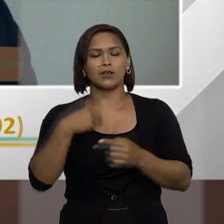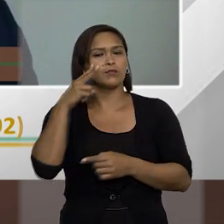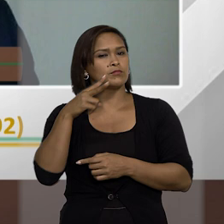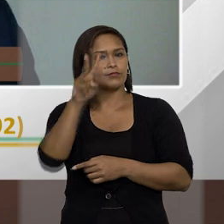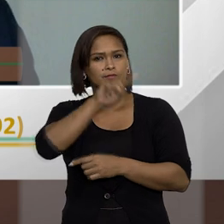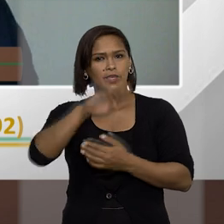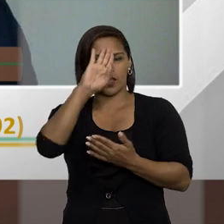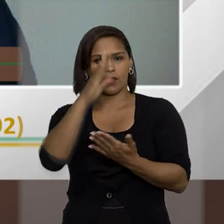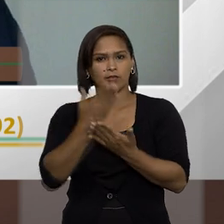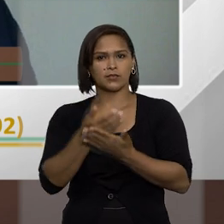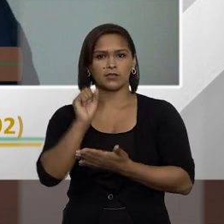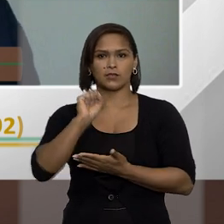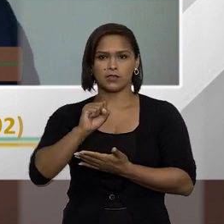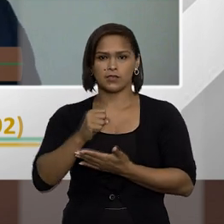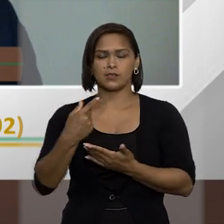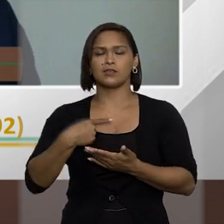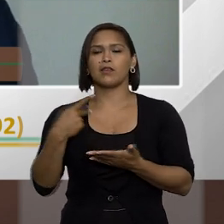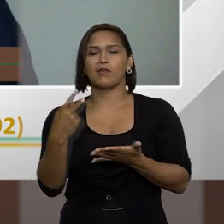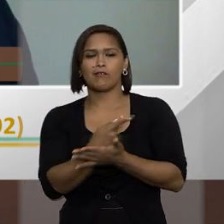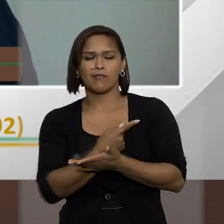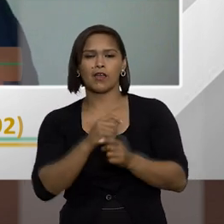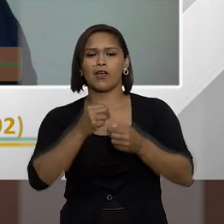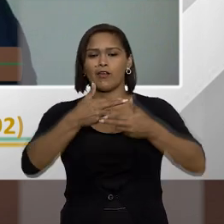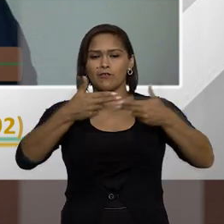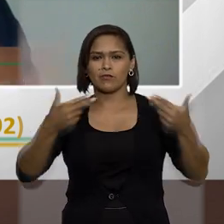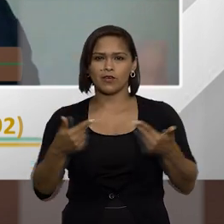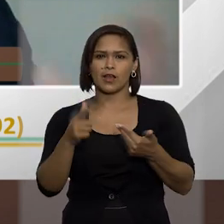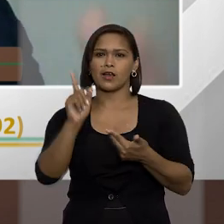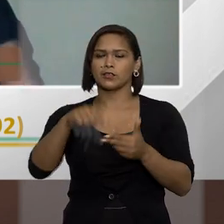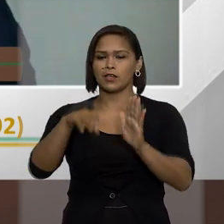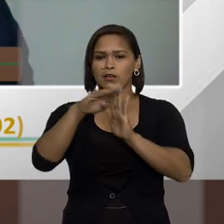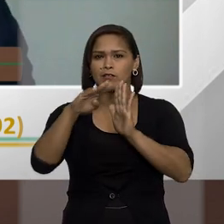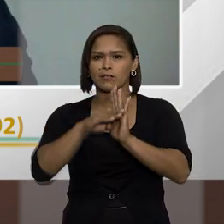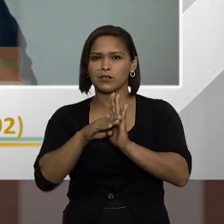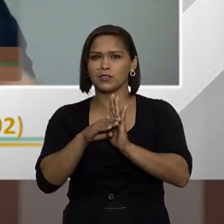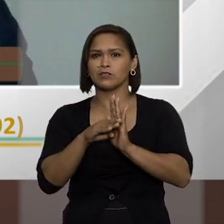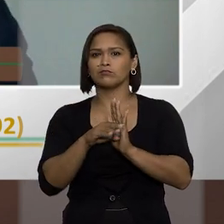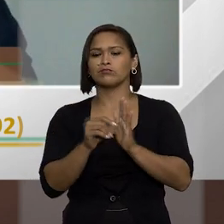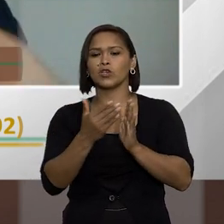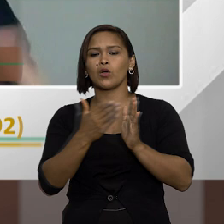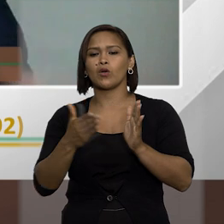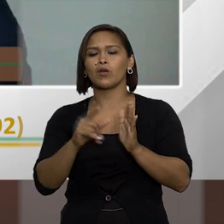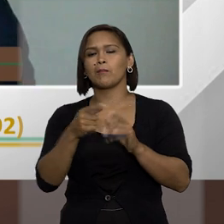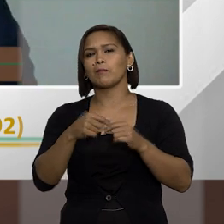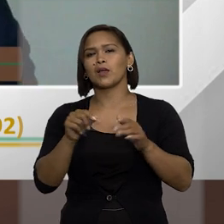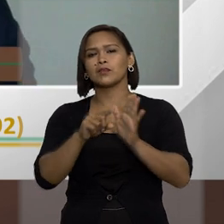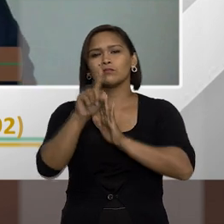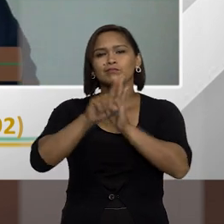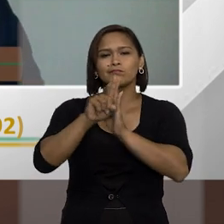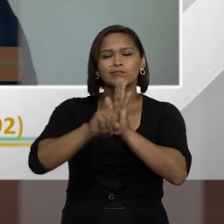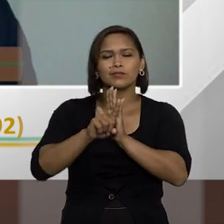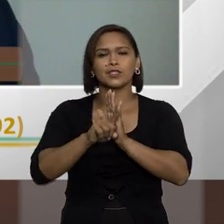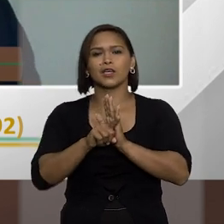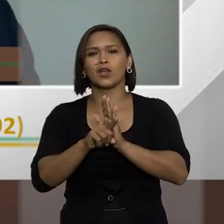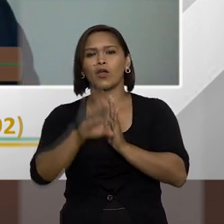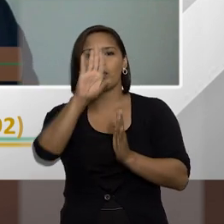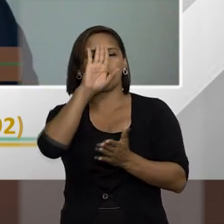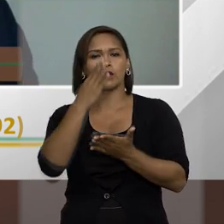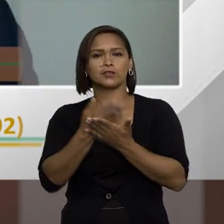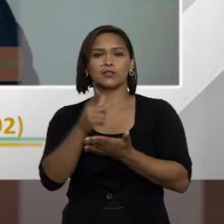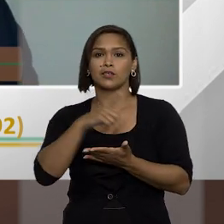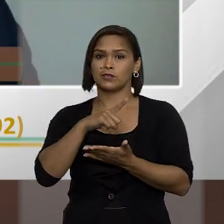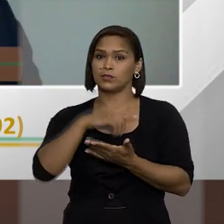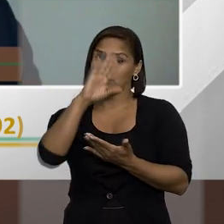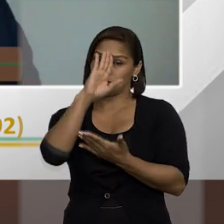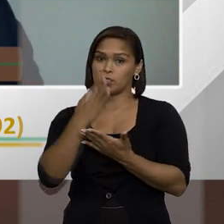a gente vislumbra que sim haverá uma série né claro a gente falando aí no campo já um pouco mais especulativo né mas